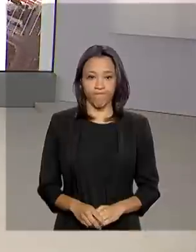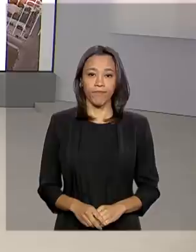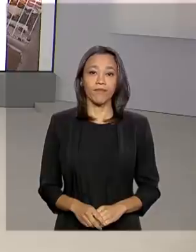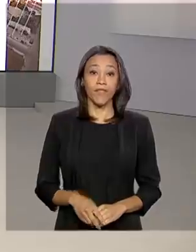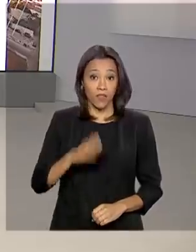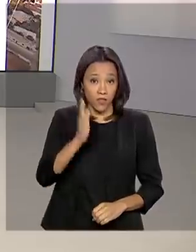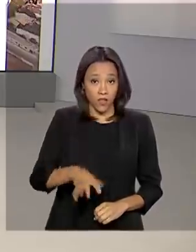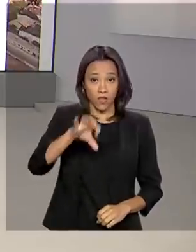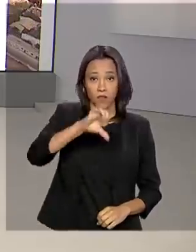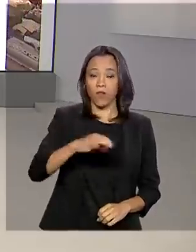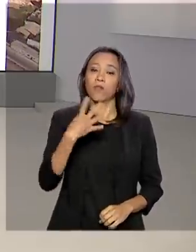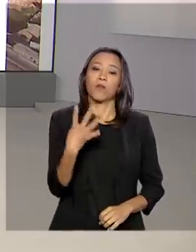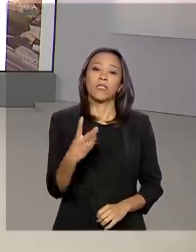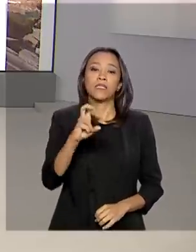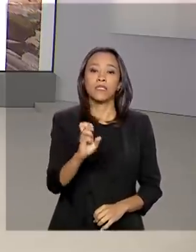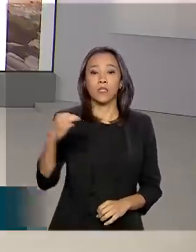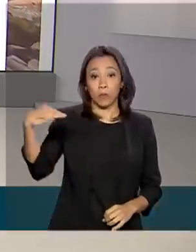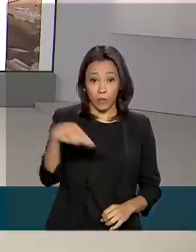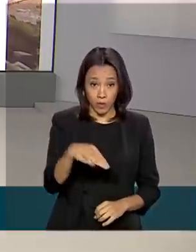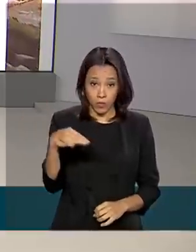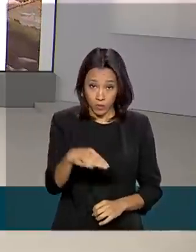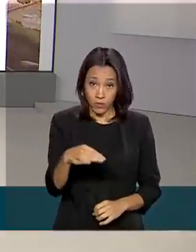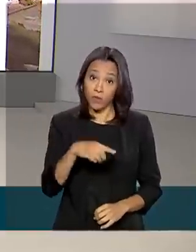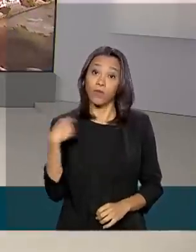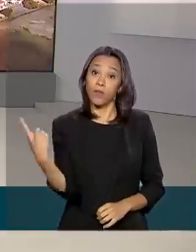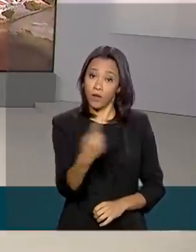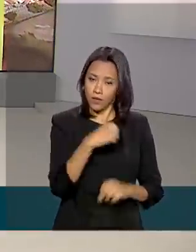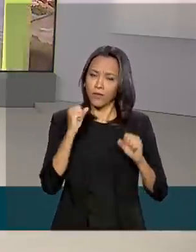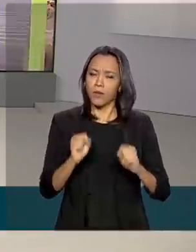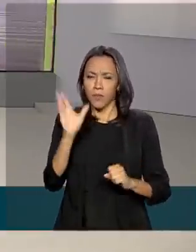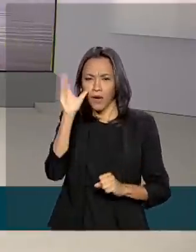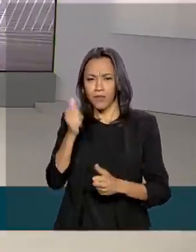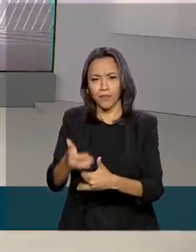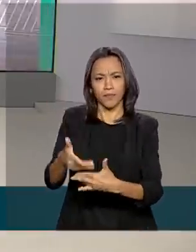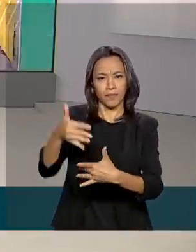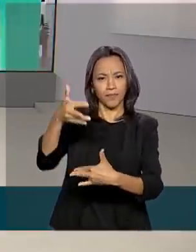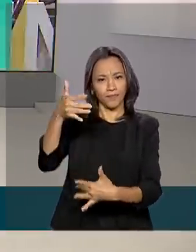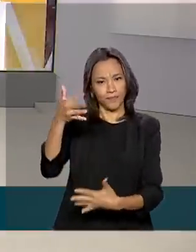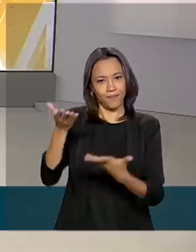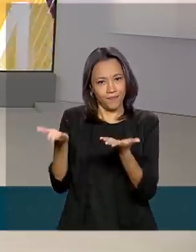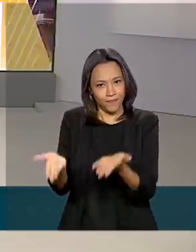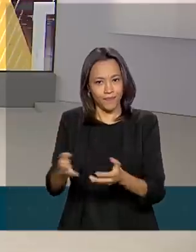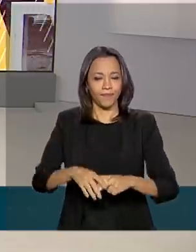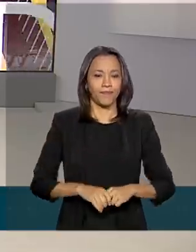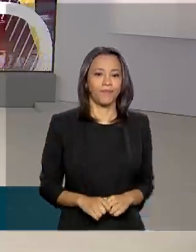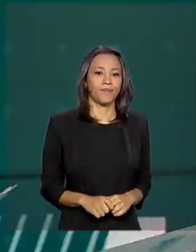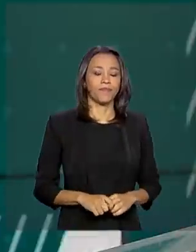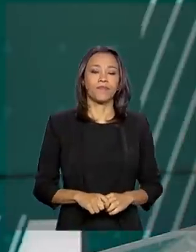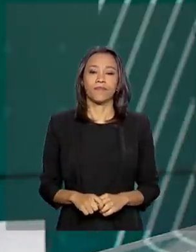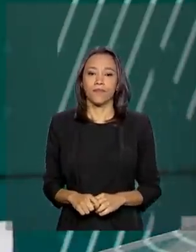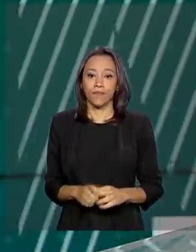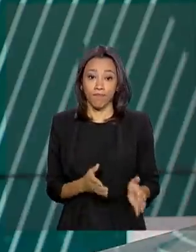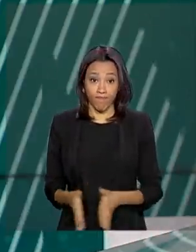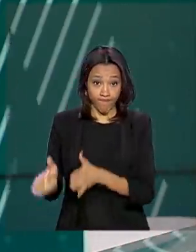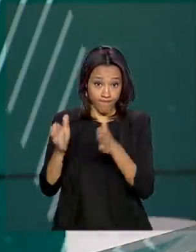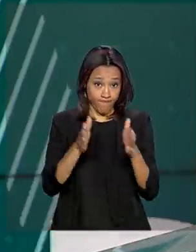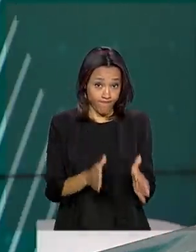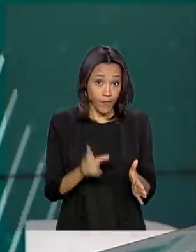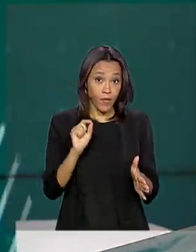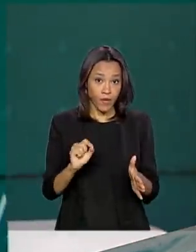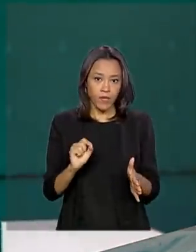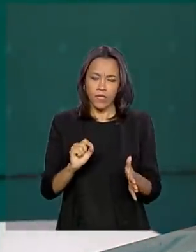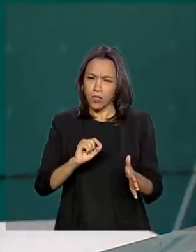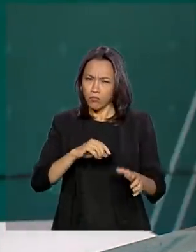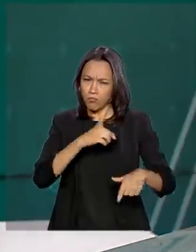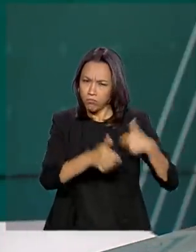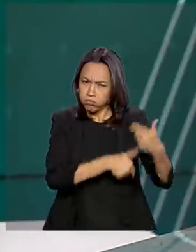São 9 horas e 45 minutos, nós estamos ao vivo também pelas redes sociais. Uma ação